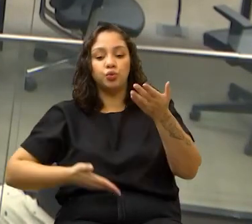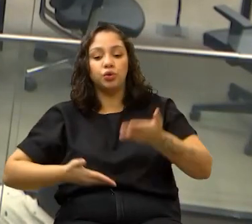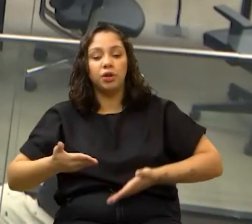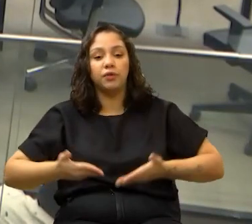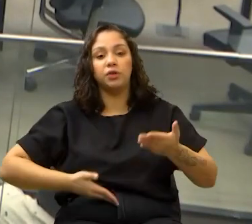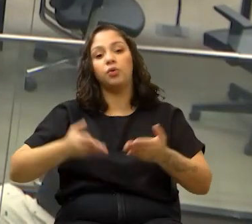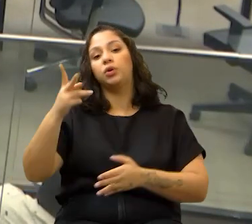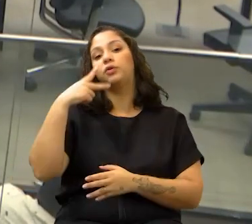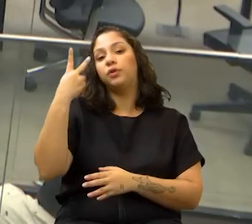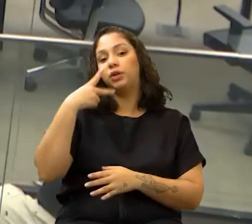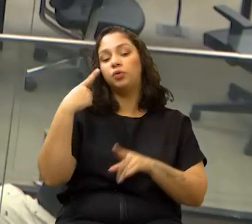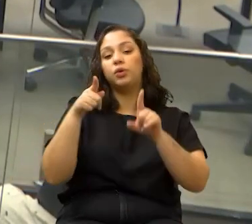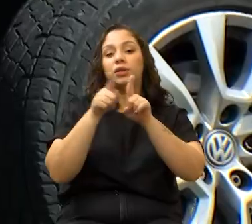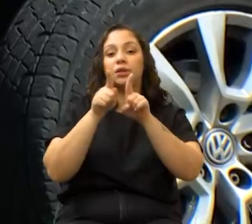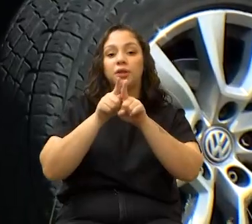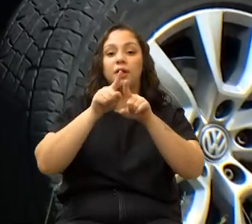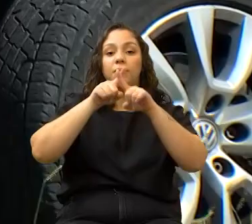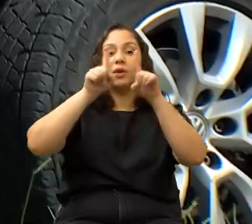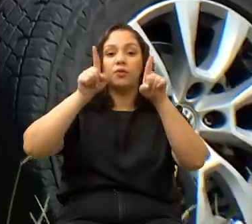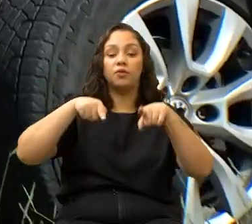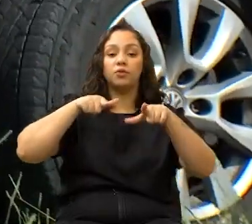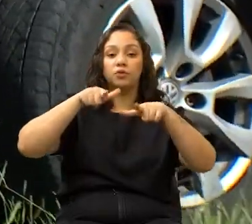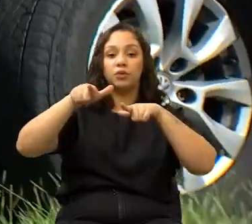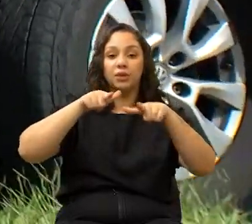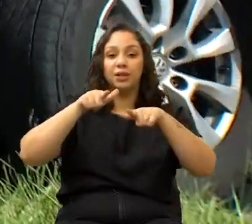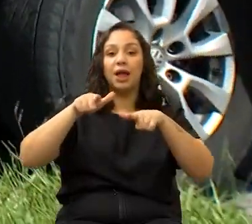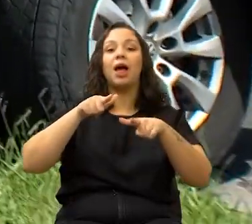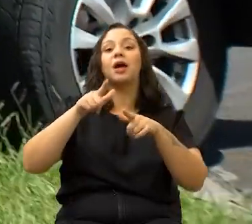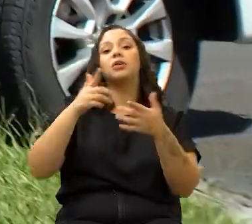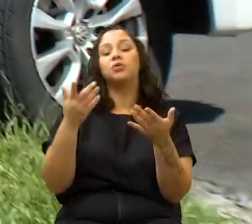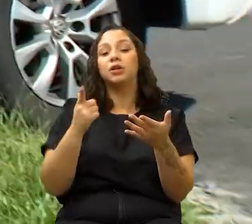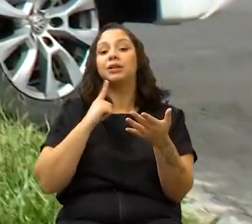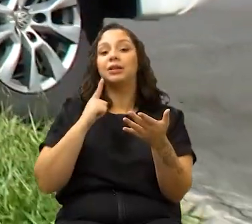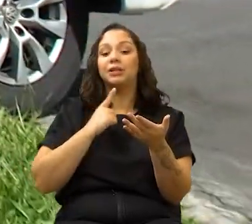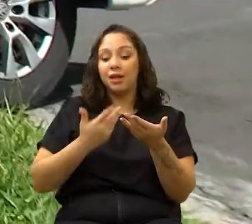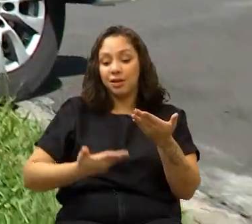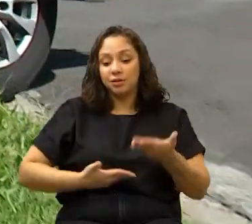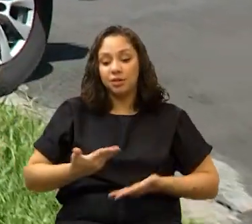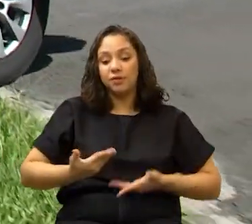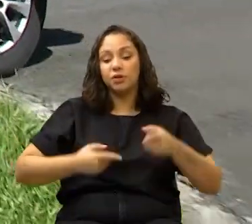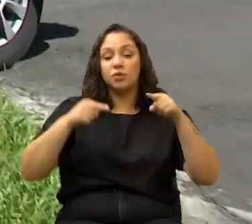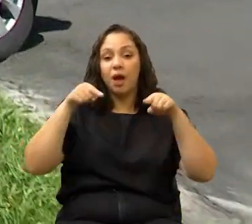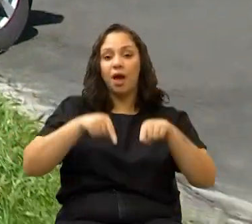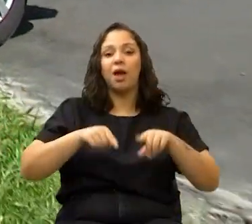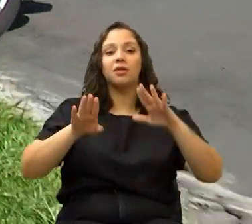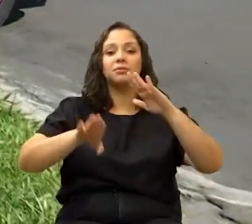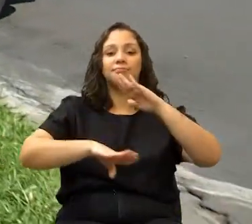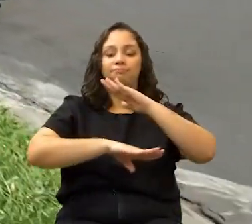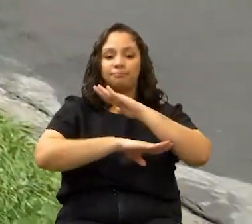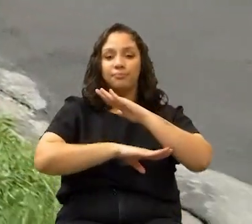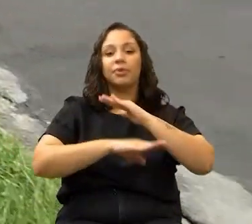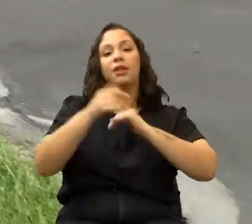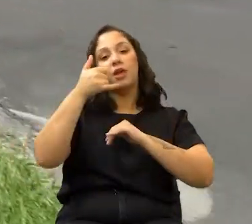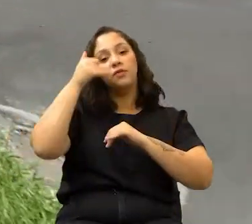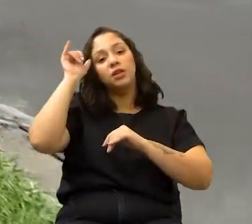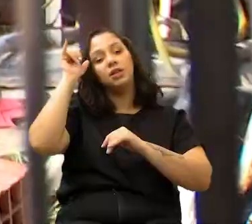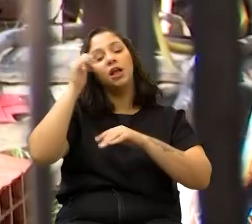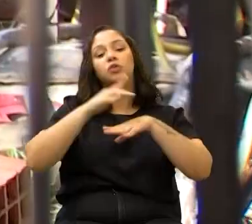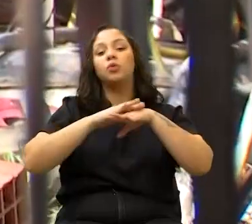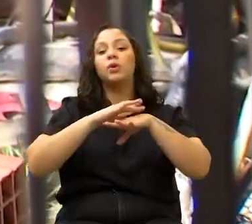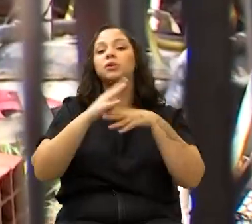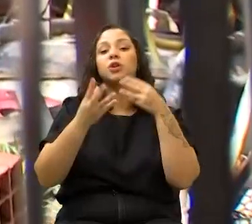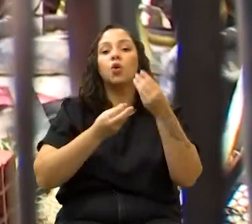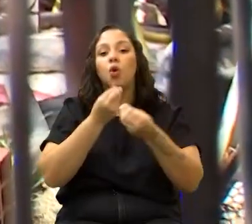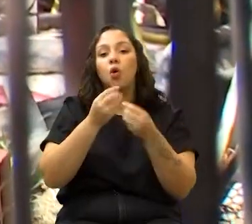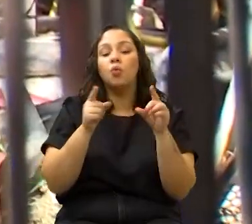aos servidores, vereadores e funcionários das empresas terceirizadas, que prestam serviço à casa para trazer informações